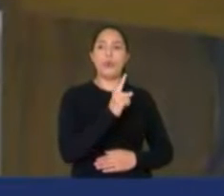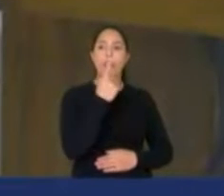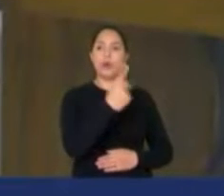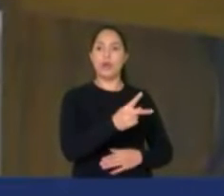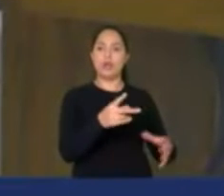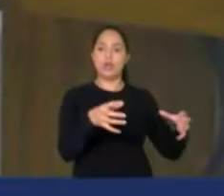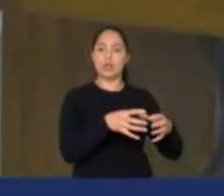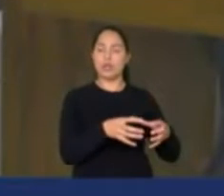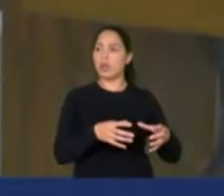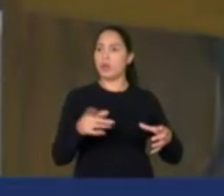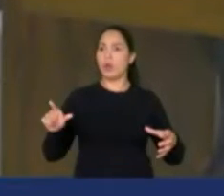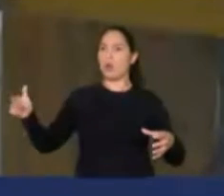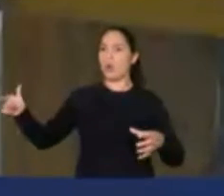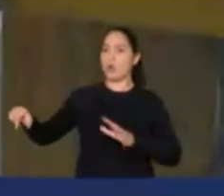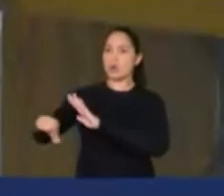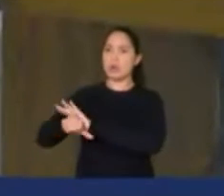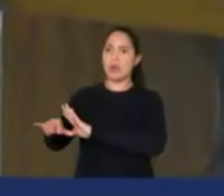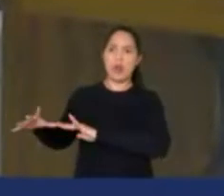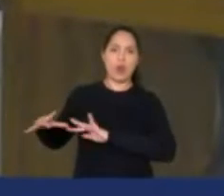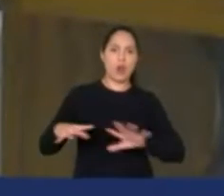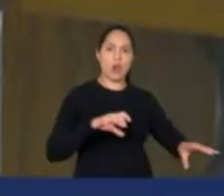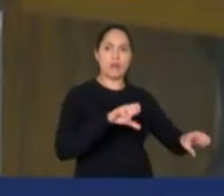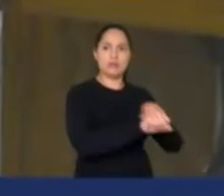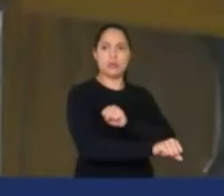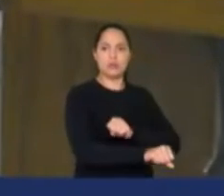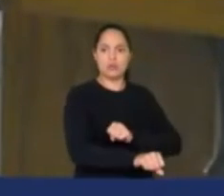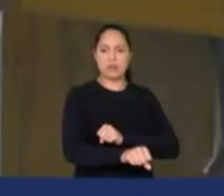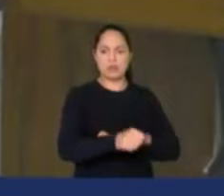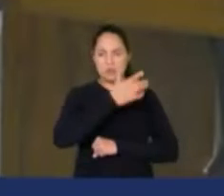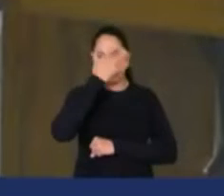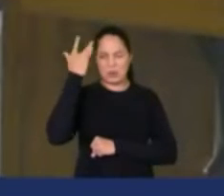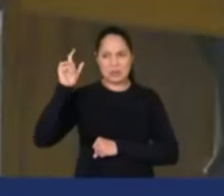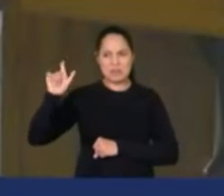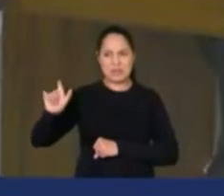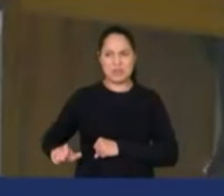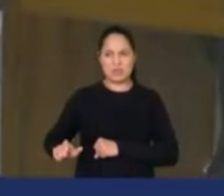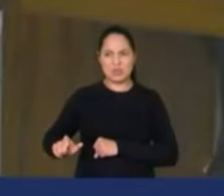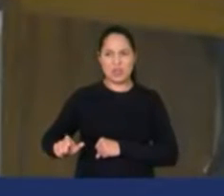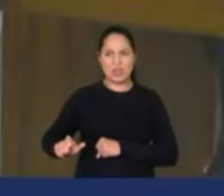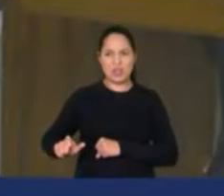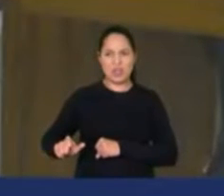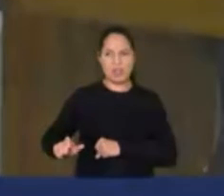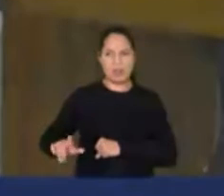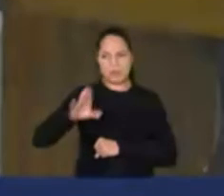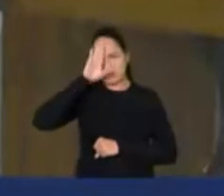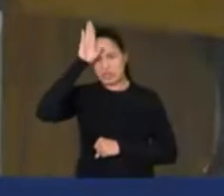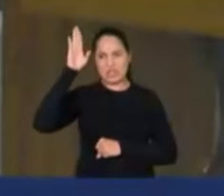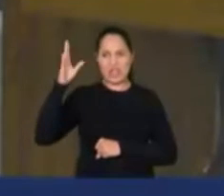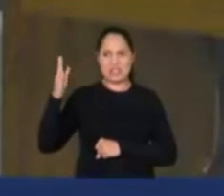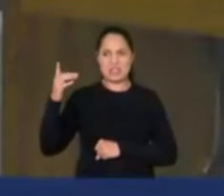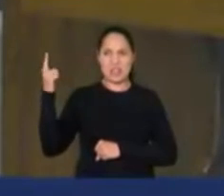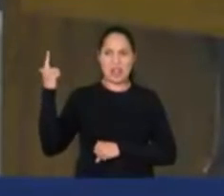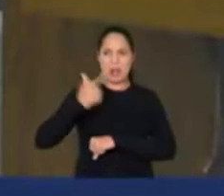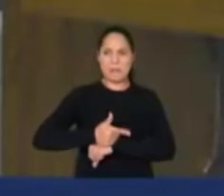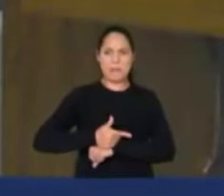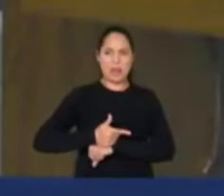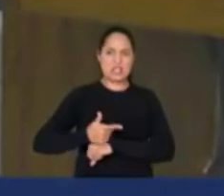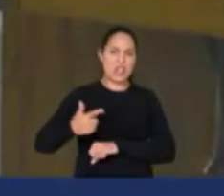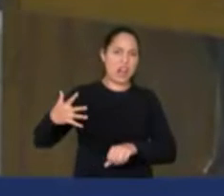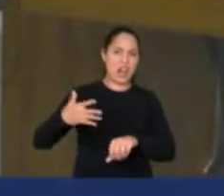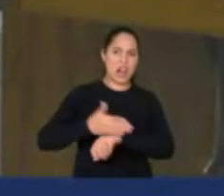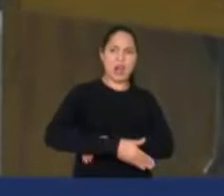assassinada por um bolsonarista armado que invadiu a festa de aniversário do